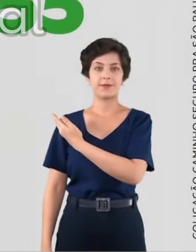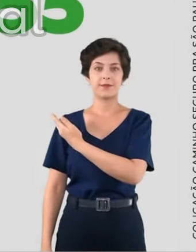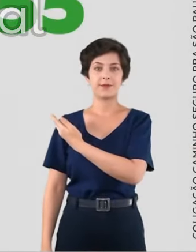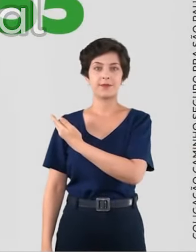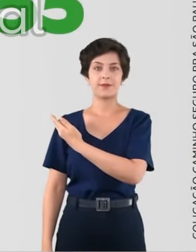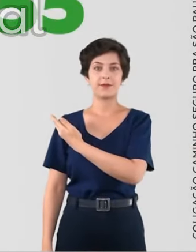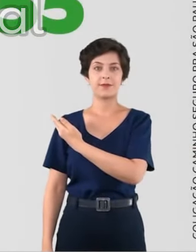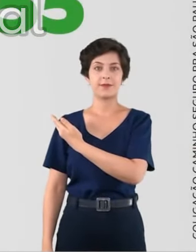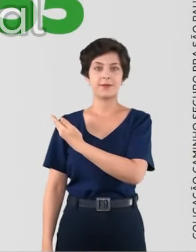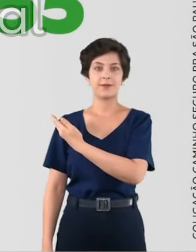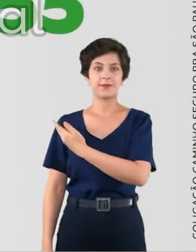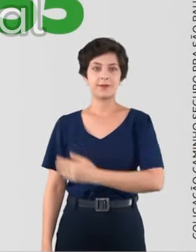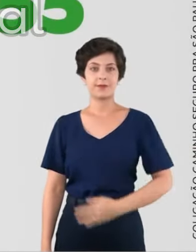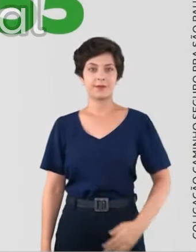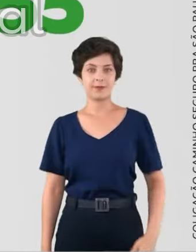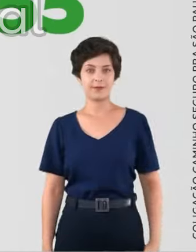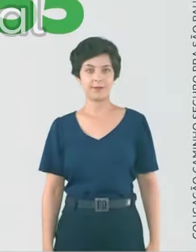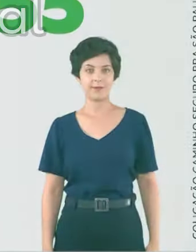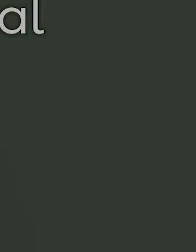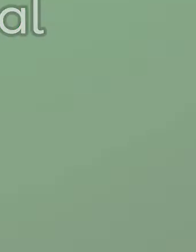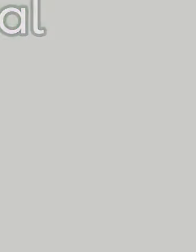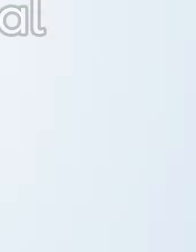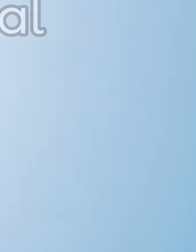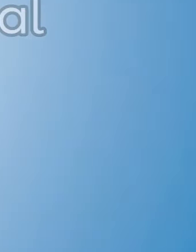Tadeu, 22-555.